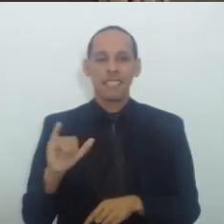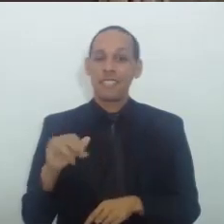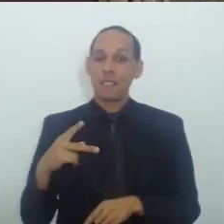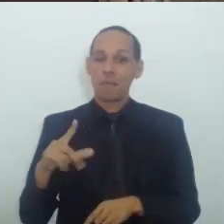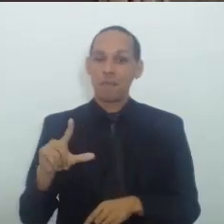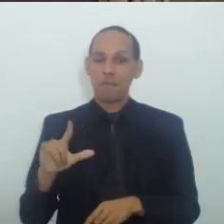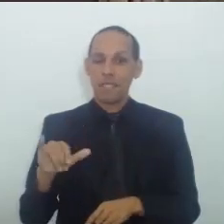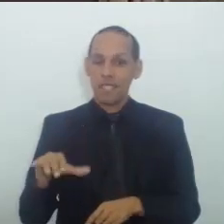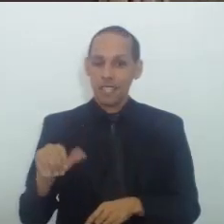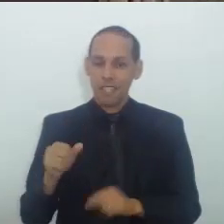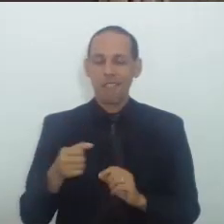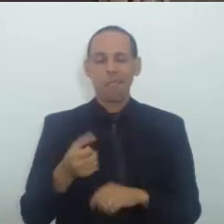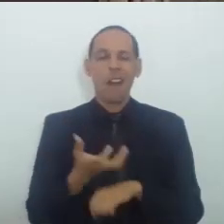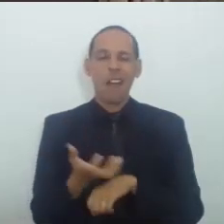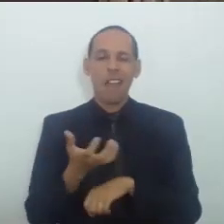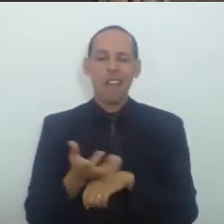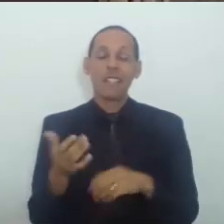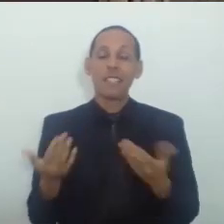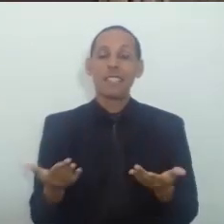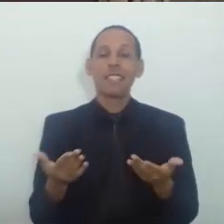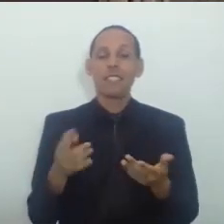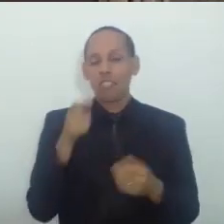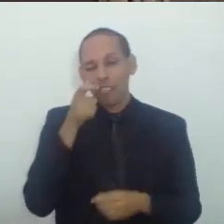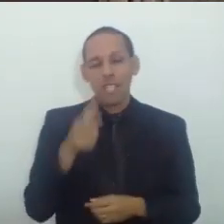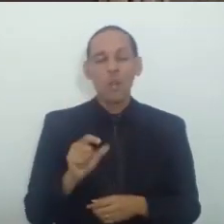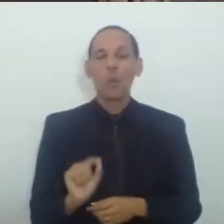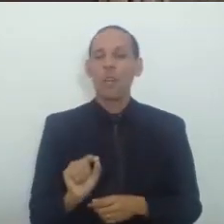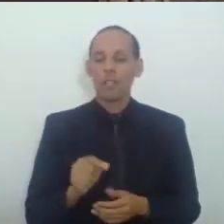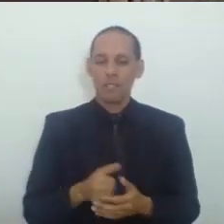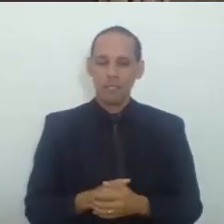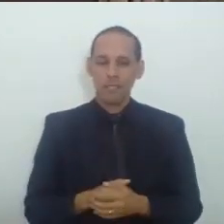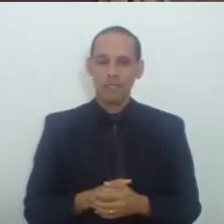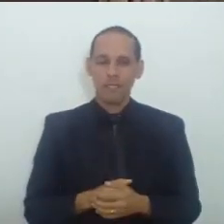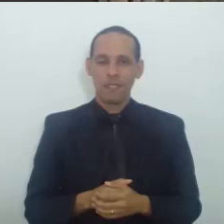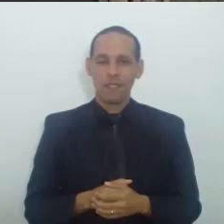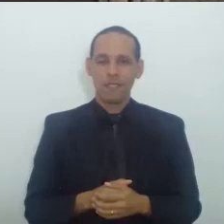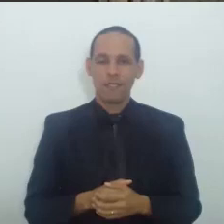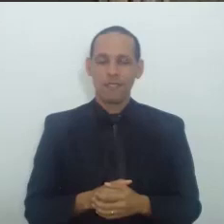que Interessa Seu presidente